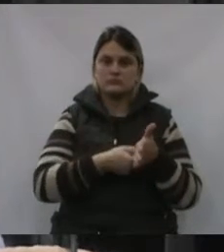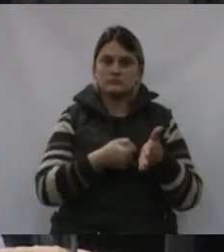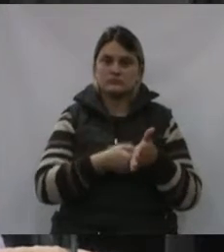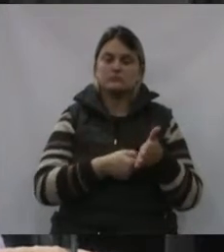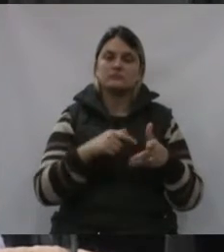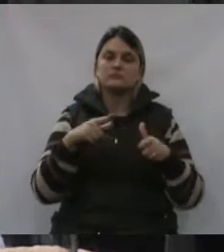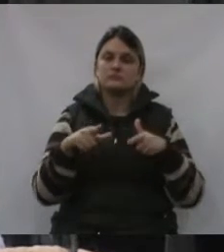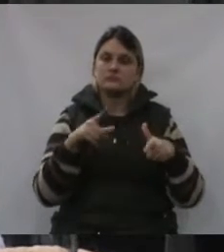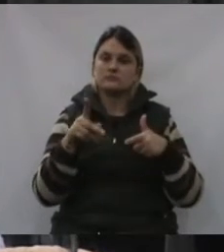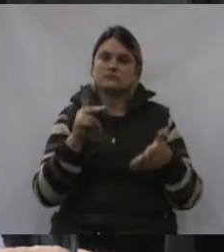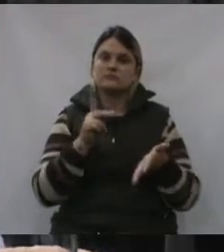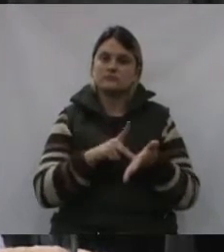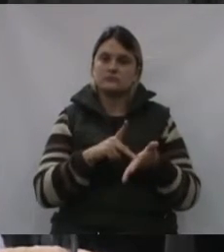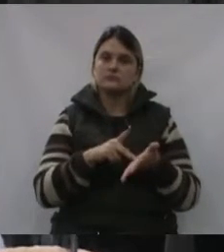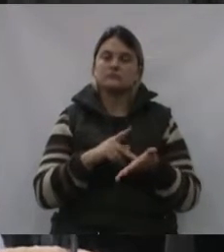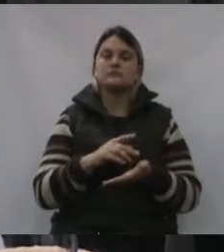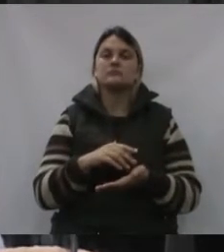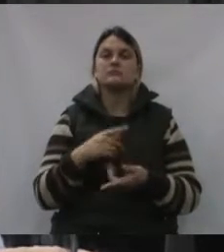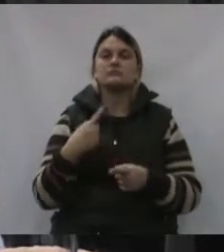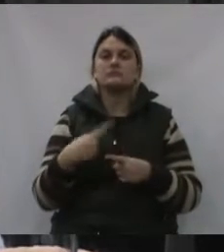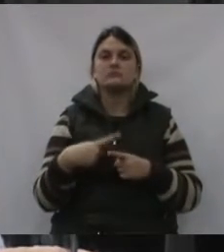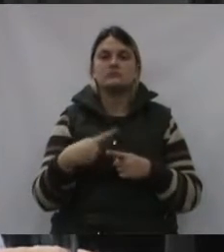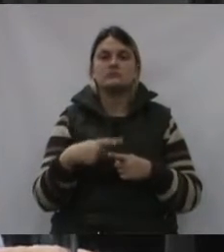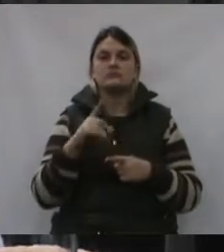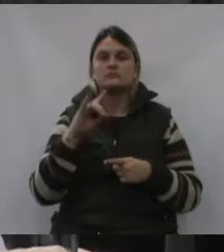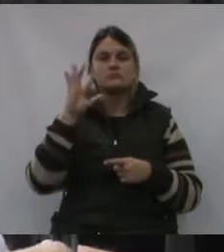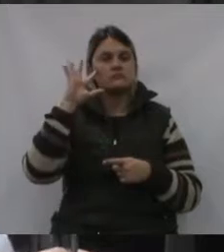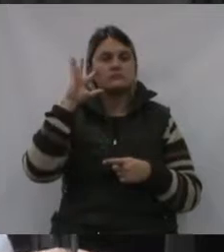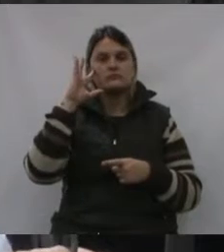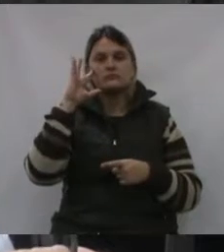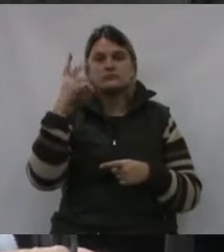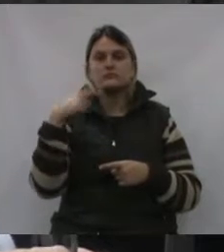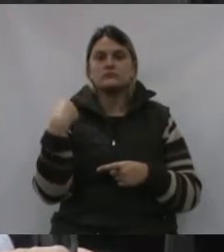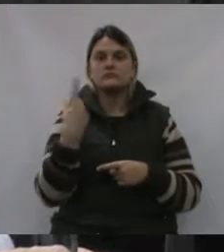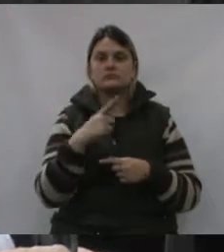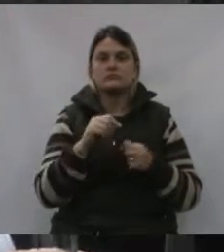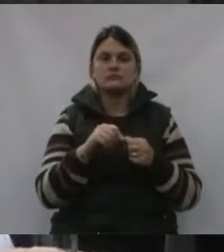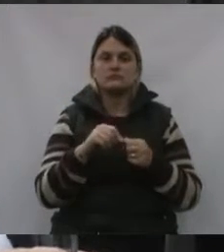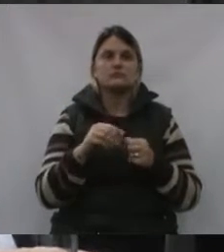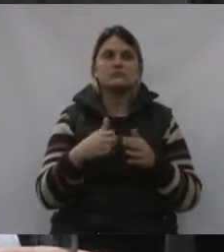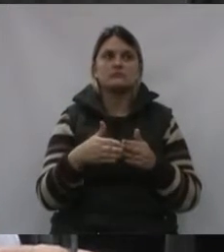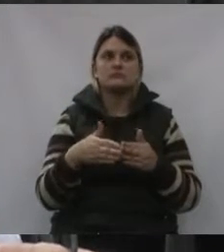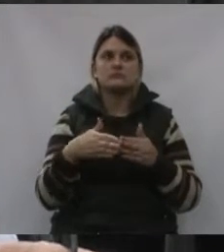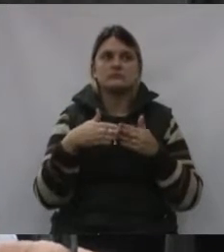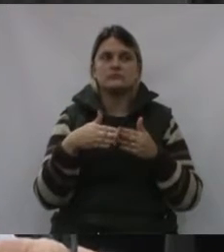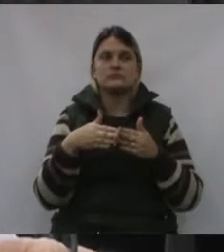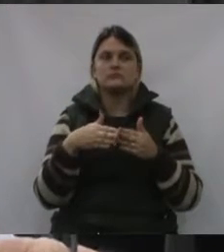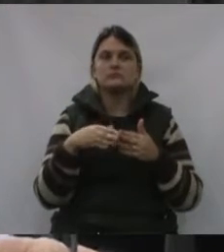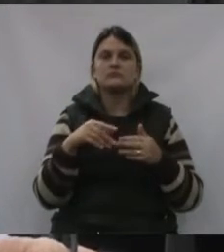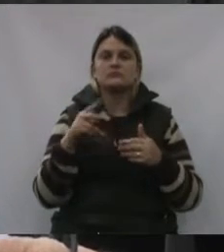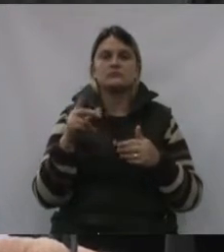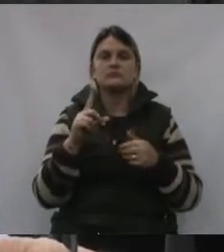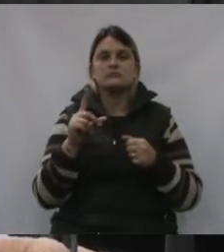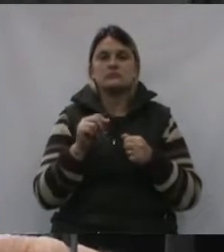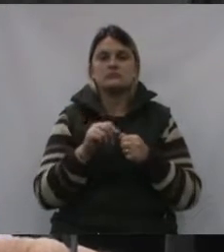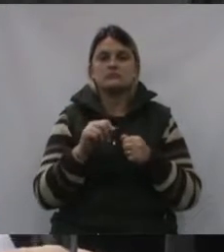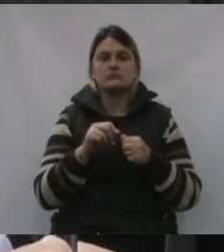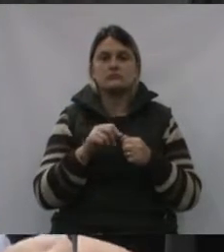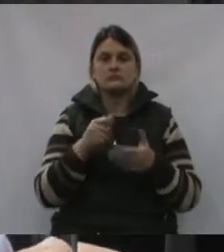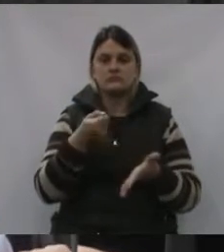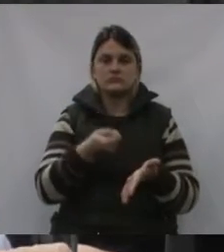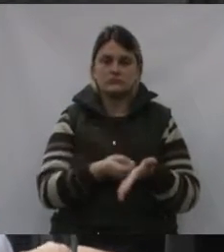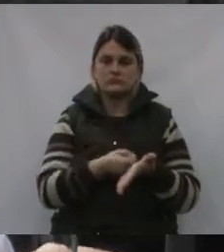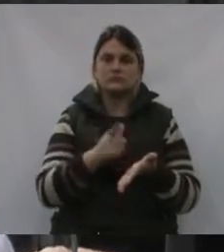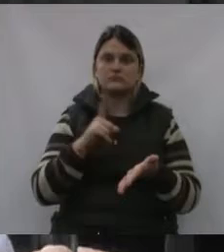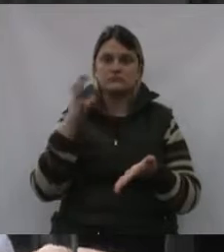desta obra, porque não vai resolver também nós fazer o requerimento e não ser executado. Mas tenho